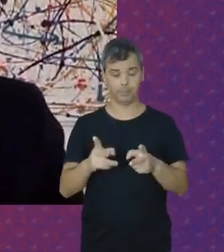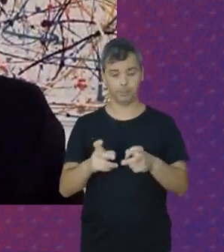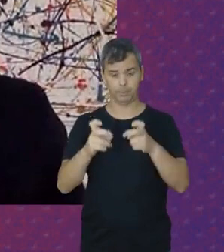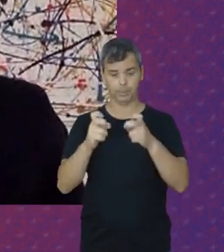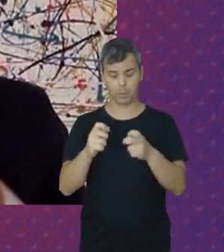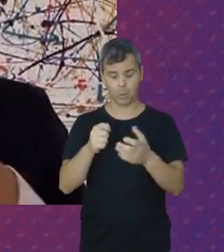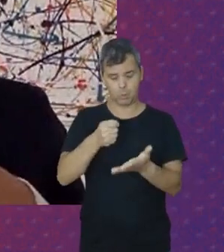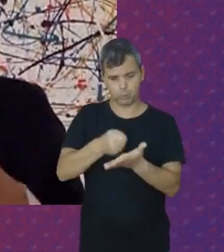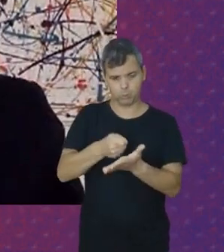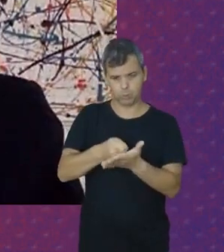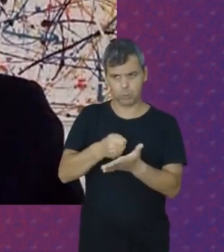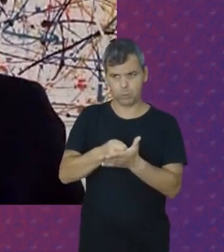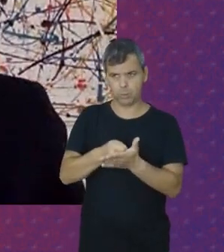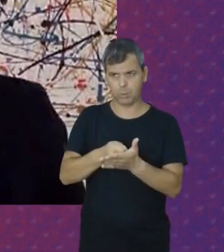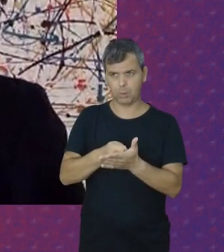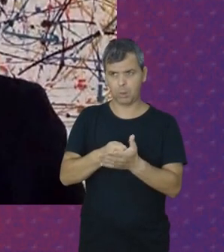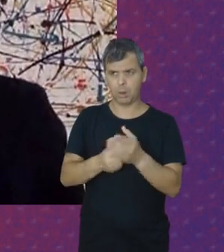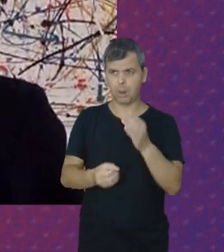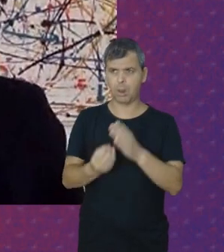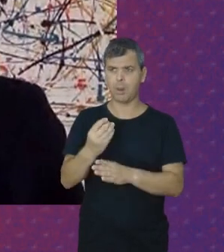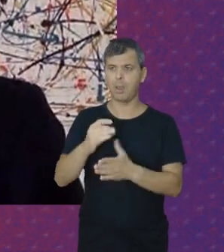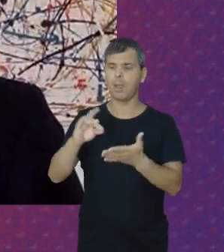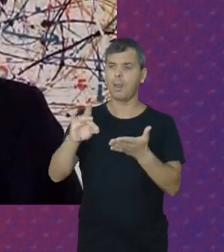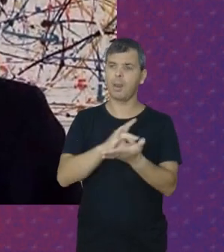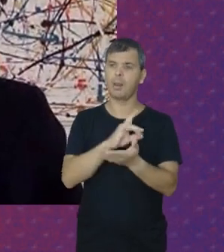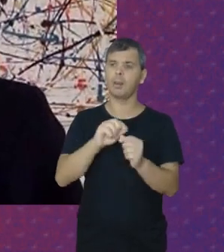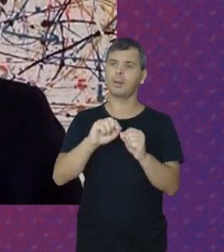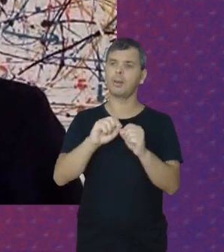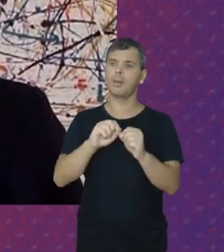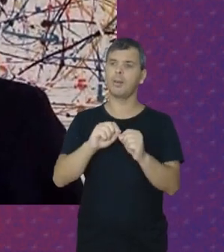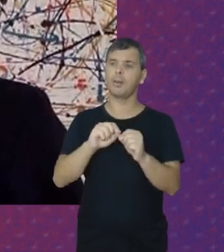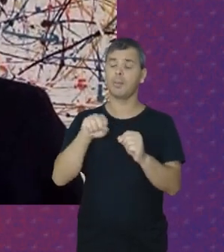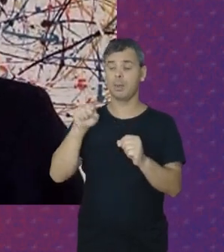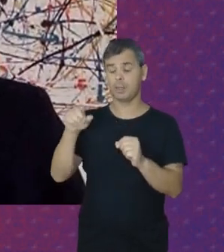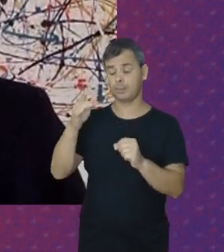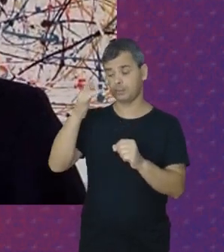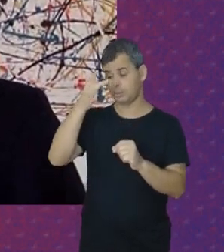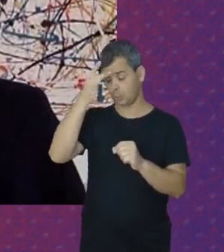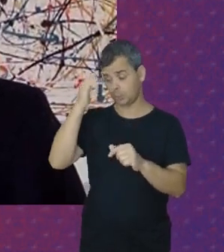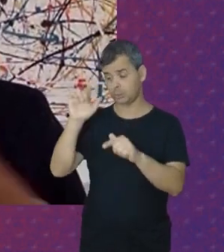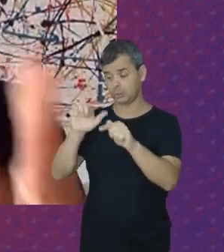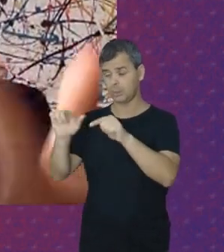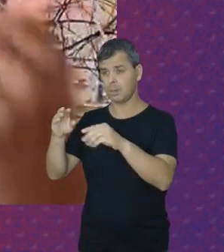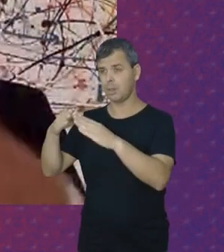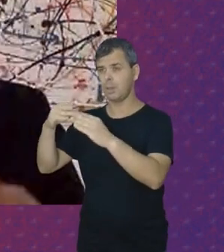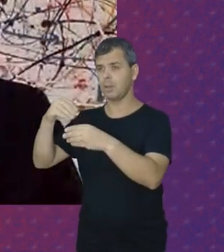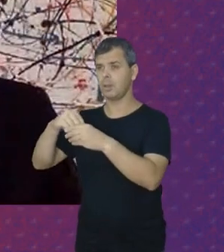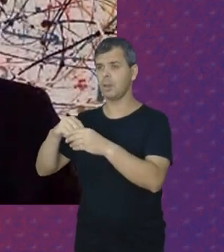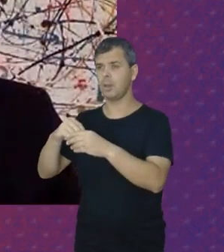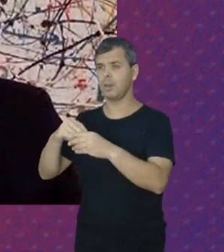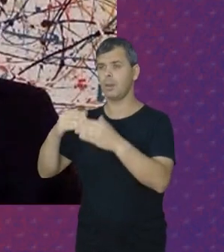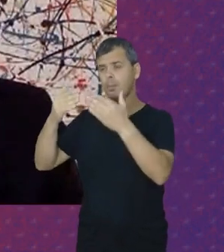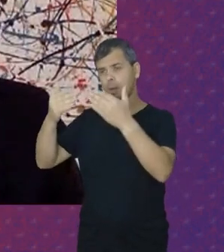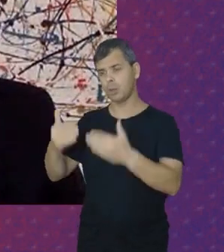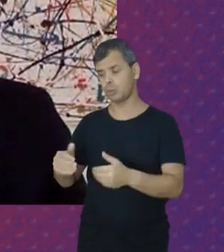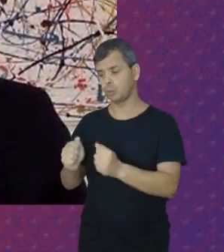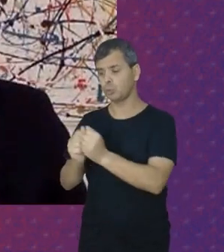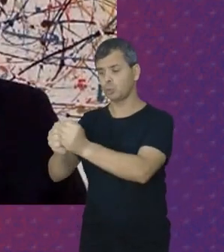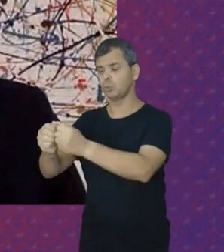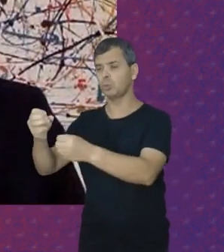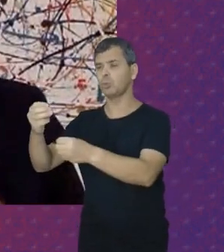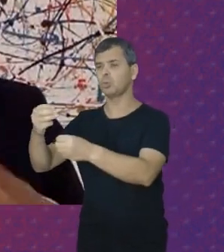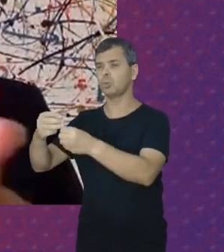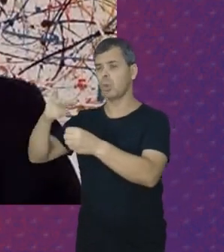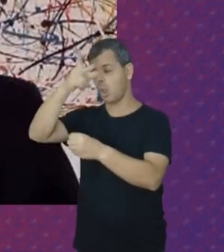Exigiam A realização De matrículas Pelas trabalhadoras Perante As prefeituras